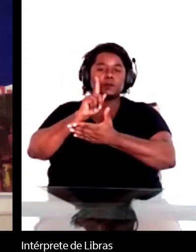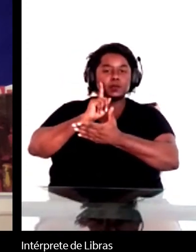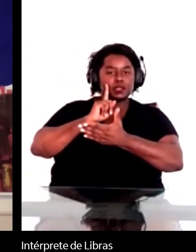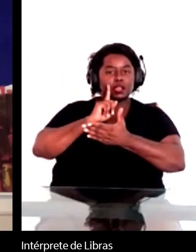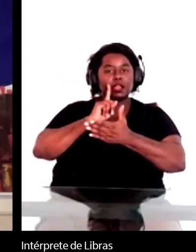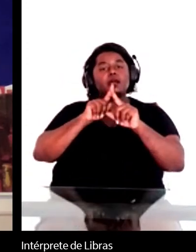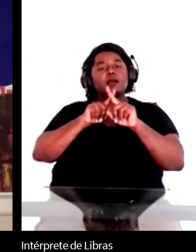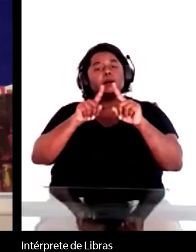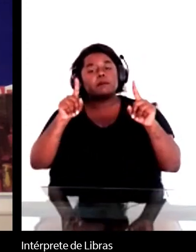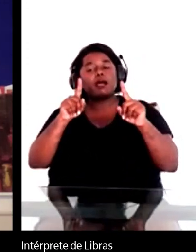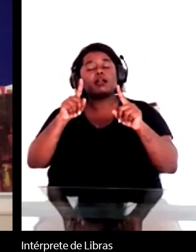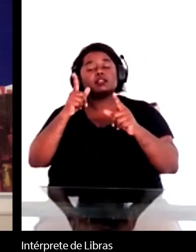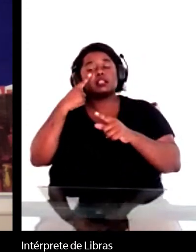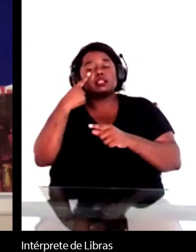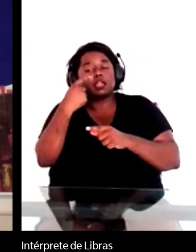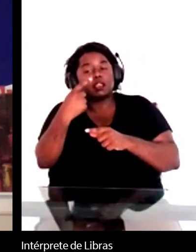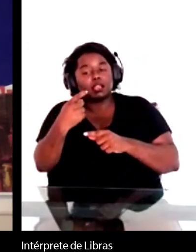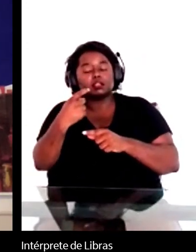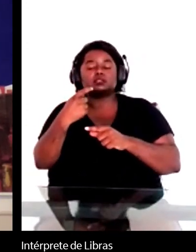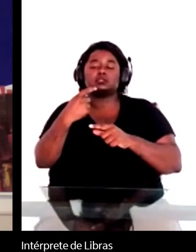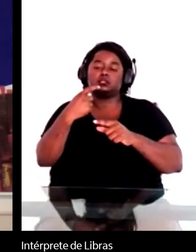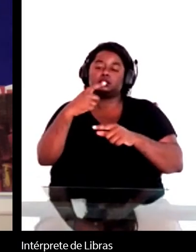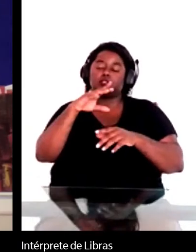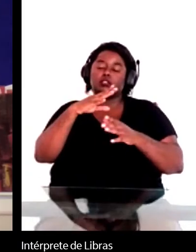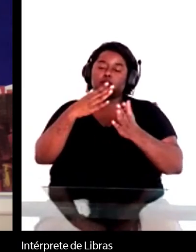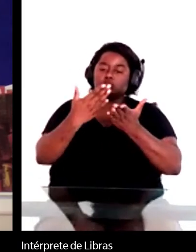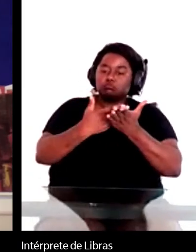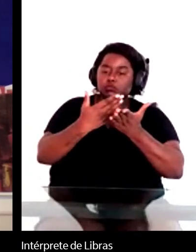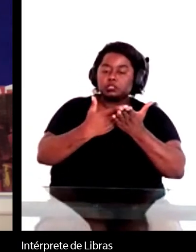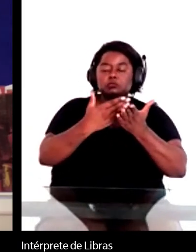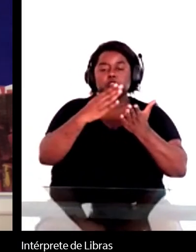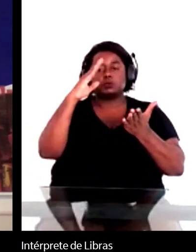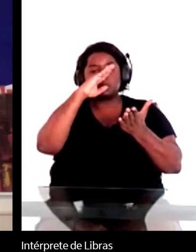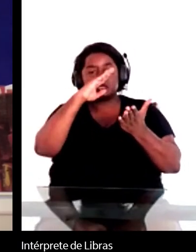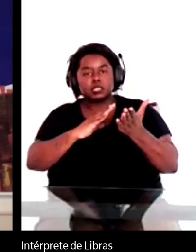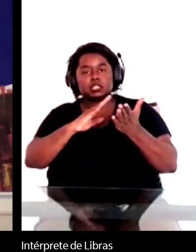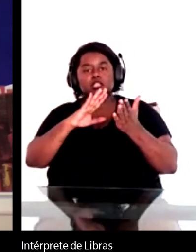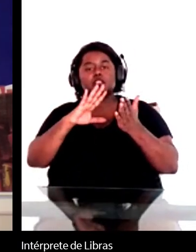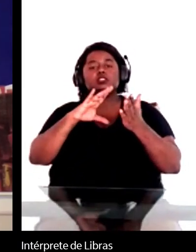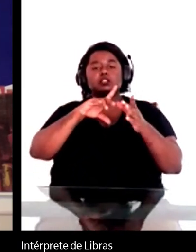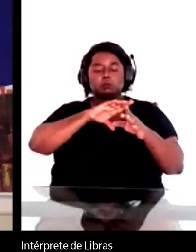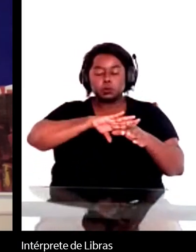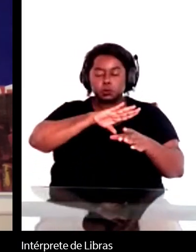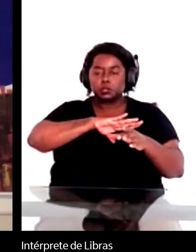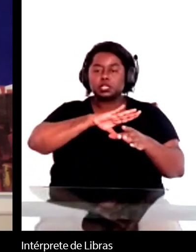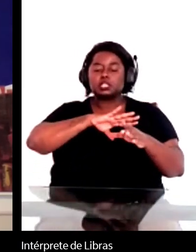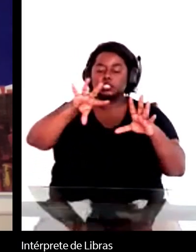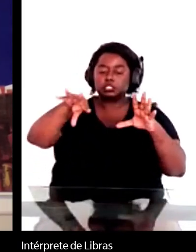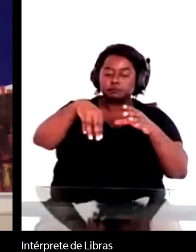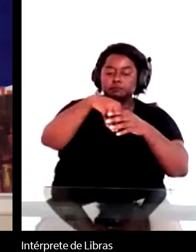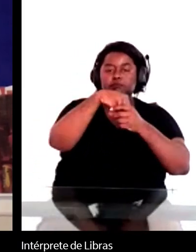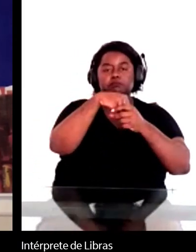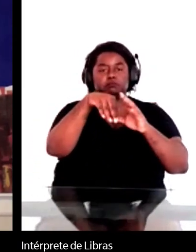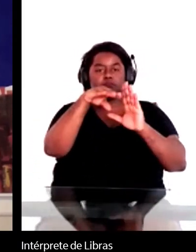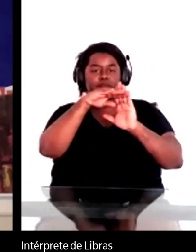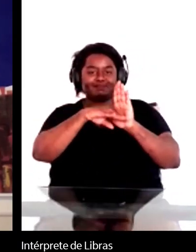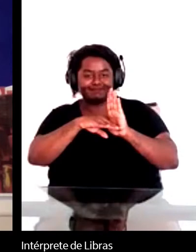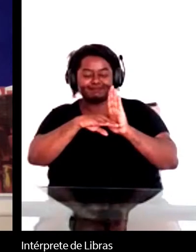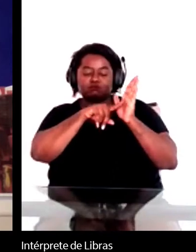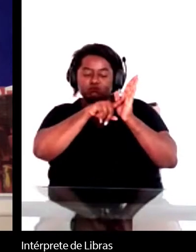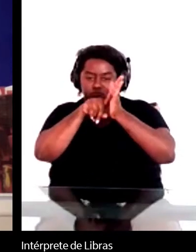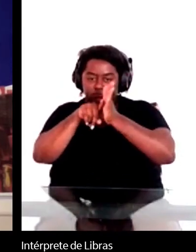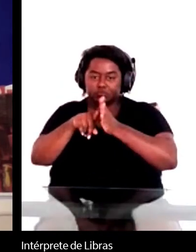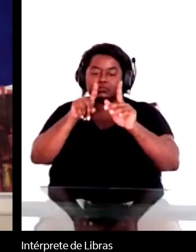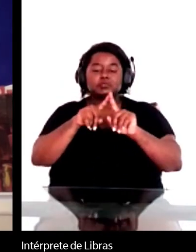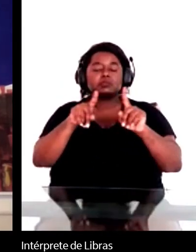português e incluir títulos brasileiros na sua esfera. Mas não é aí que o Machado